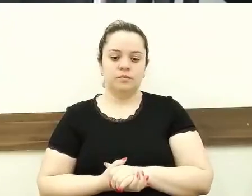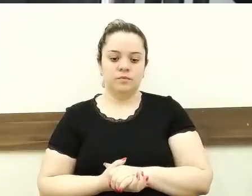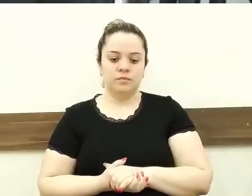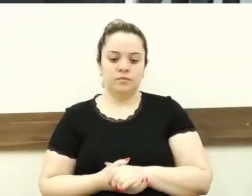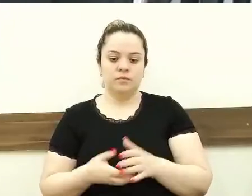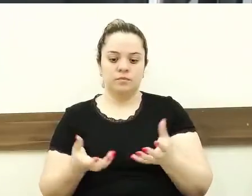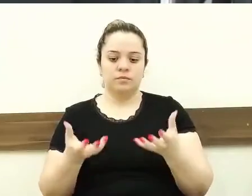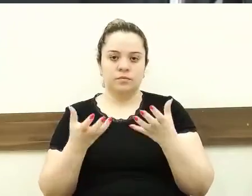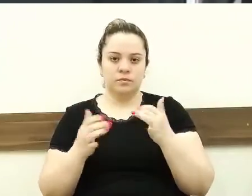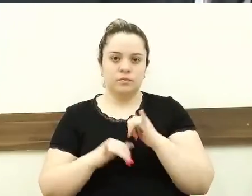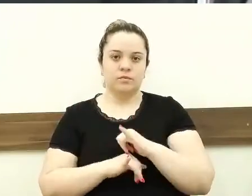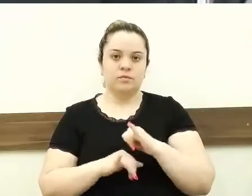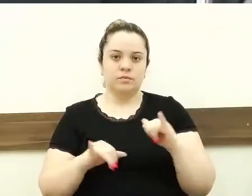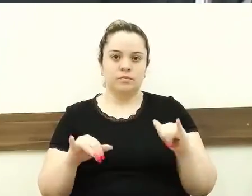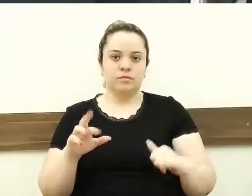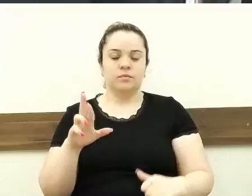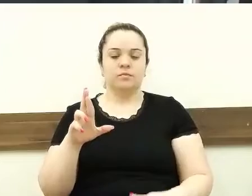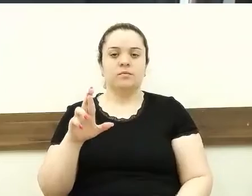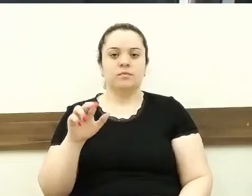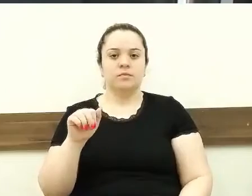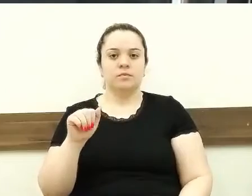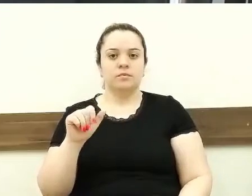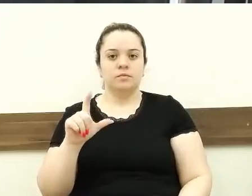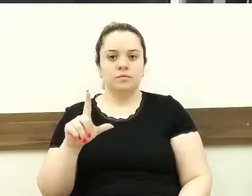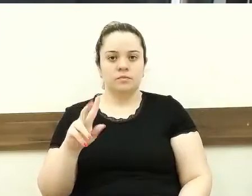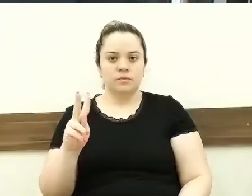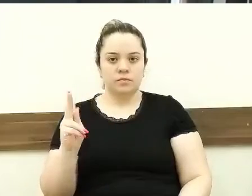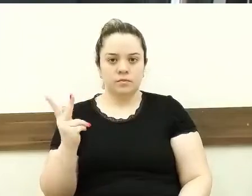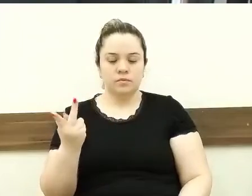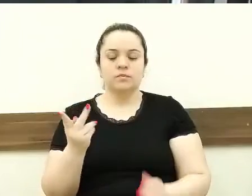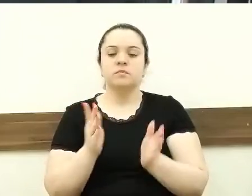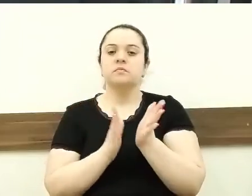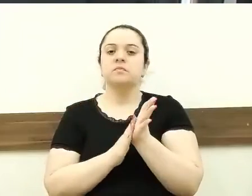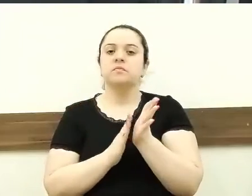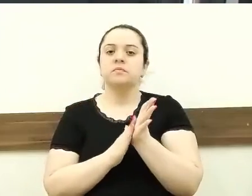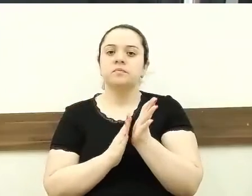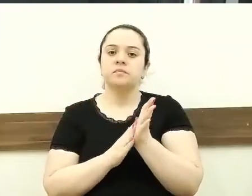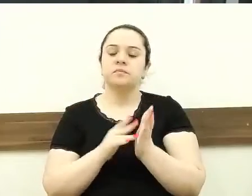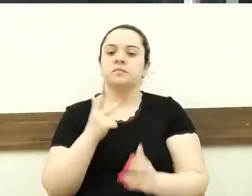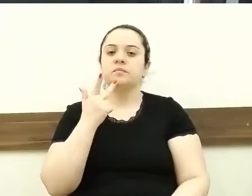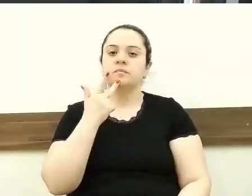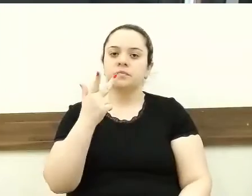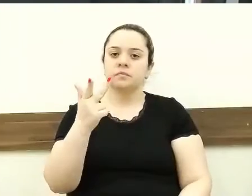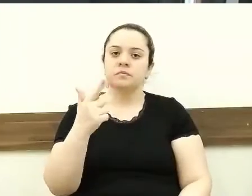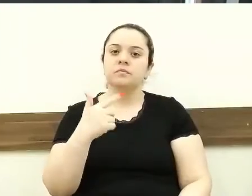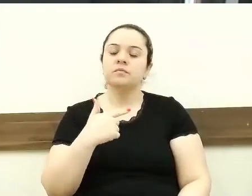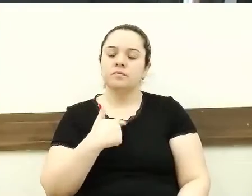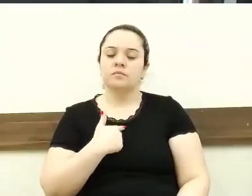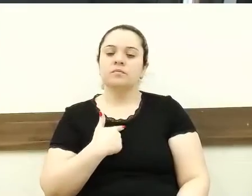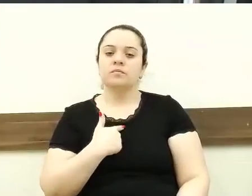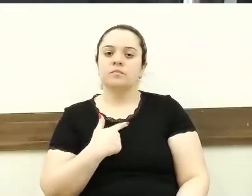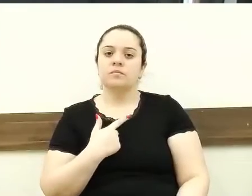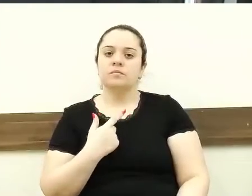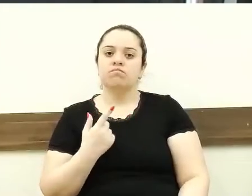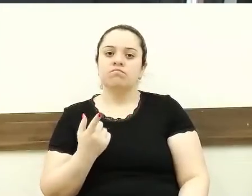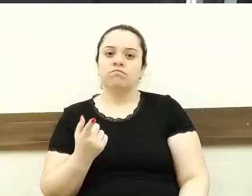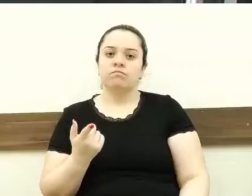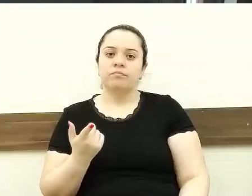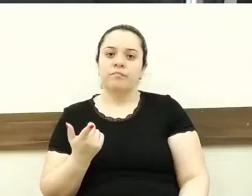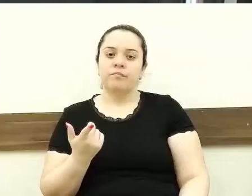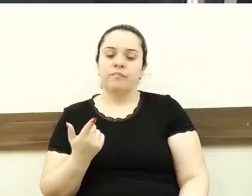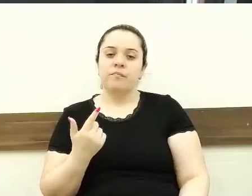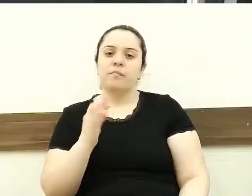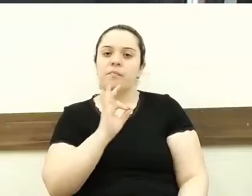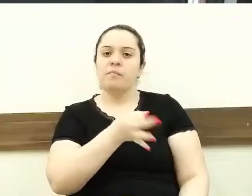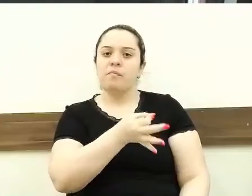ao vereador Ralf, parabéns pelas suas colocações, o complemento sobre a minha fala, é isso mesmo, a gente quer